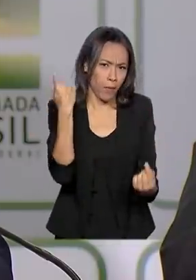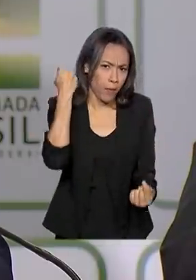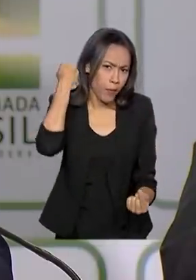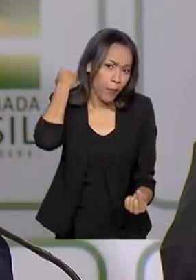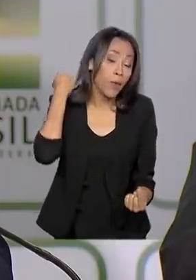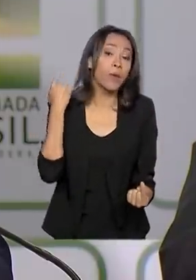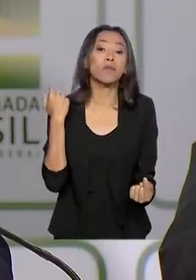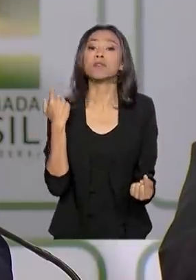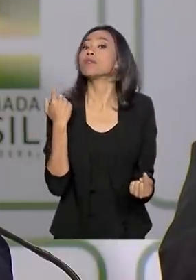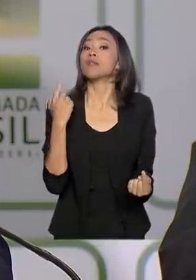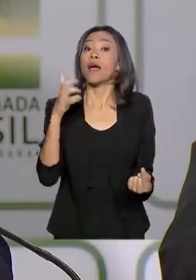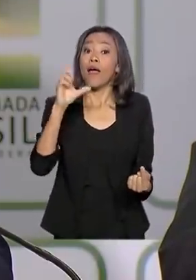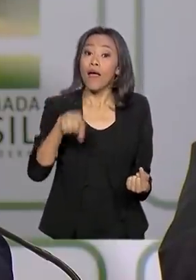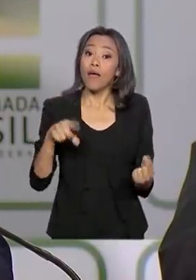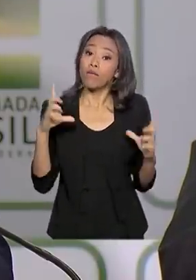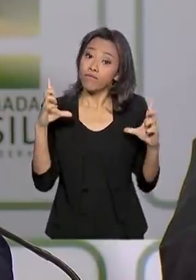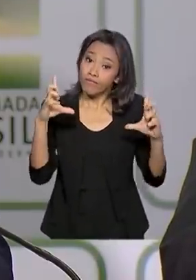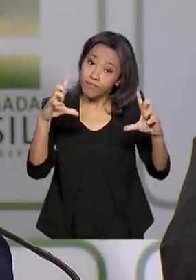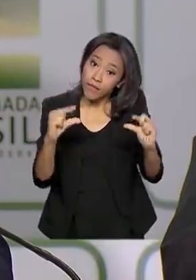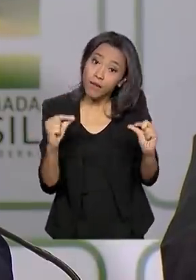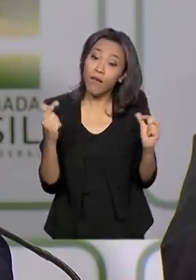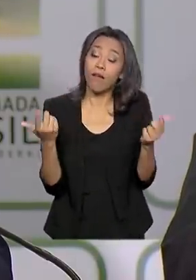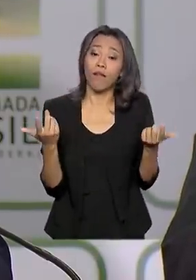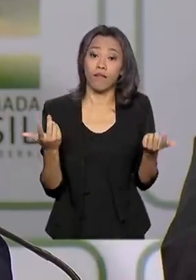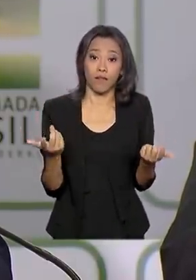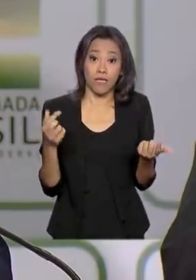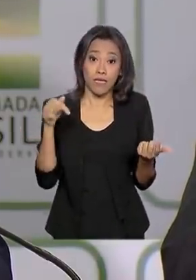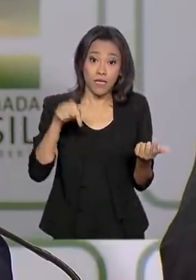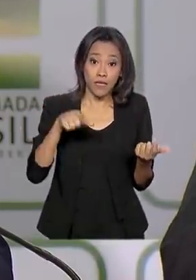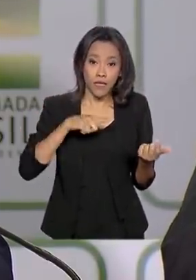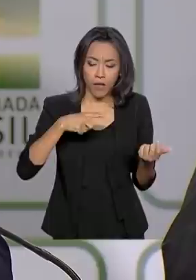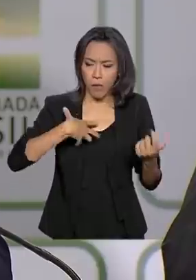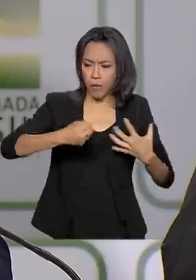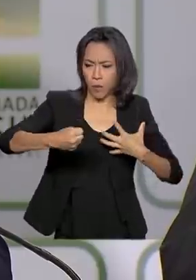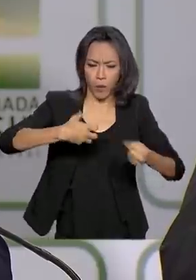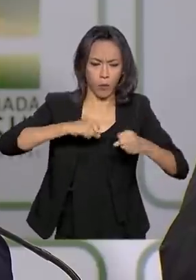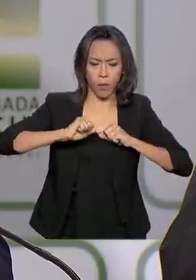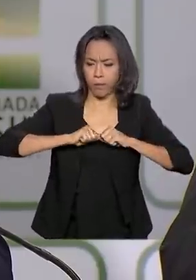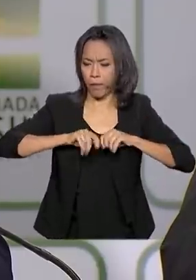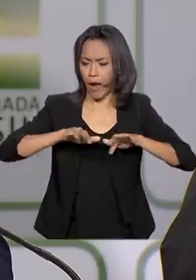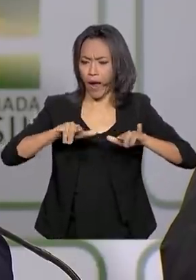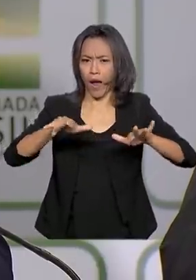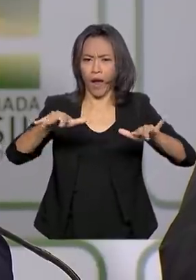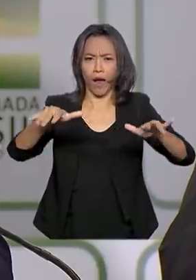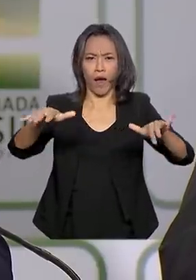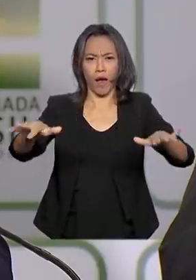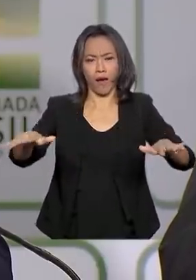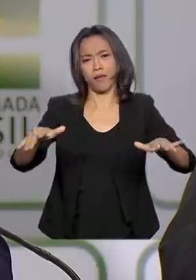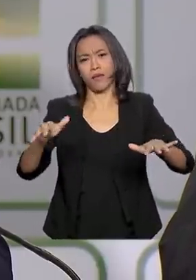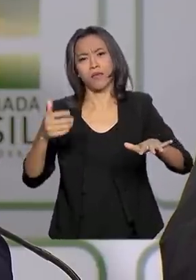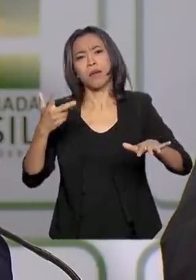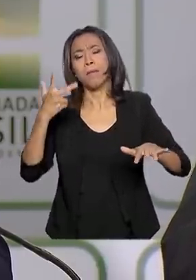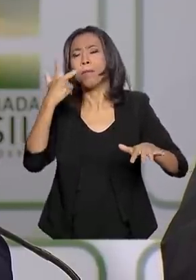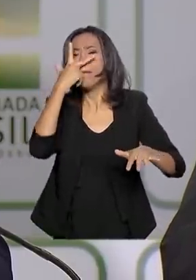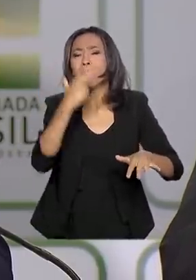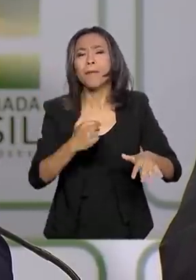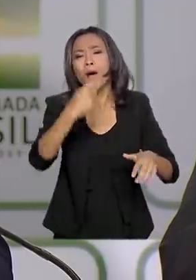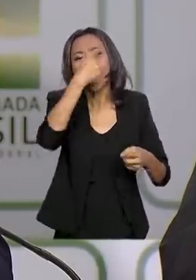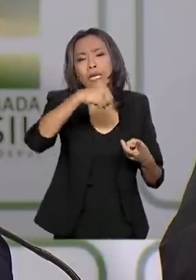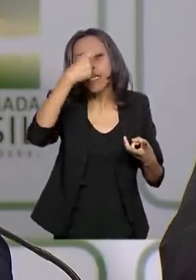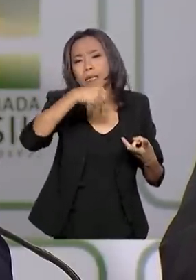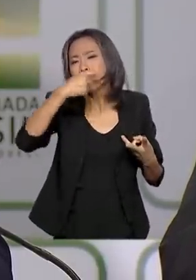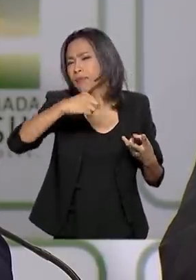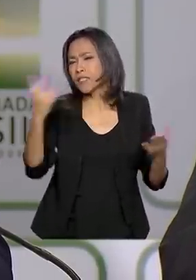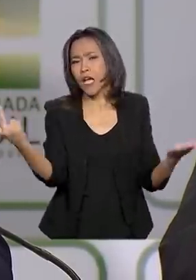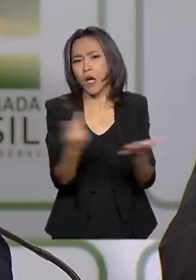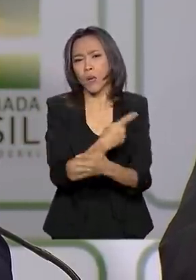comporta bem a menor e ela tem uma transmissibilidade similar a determinadas gripes que a humanidade já